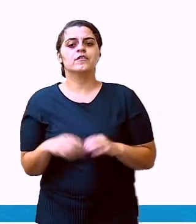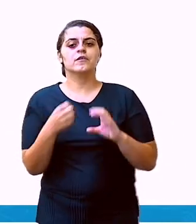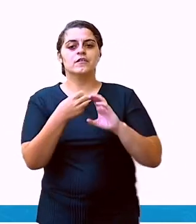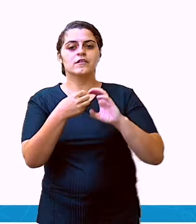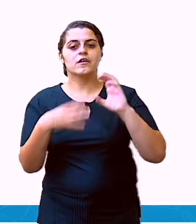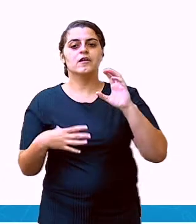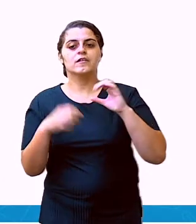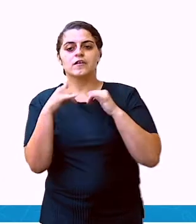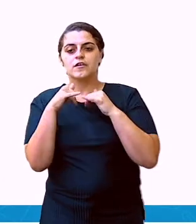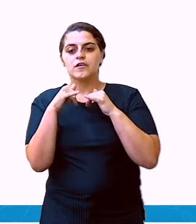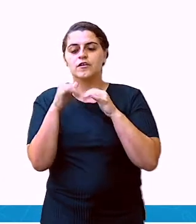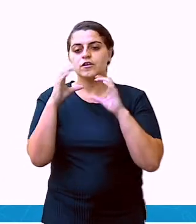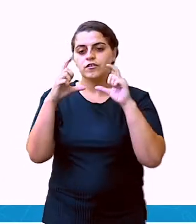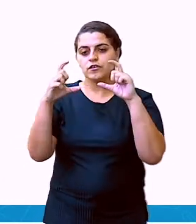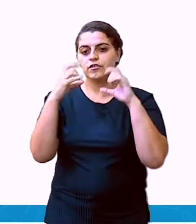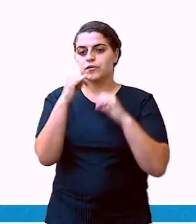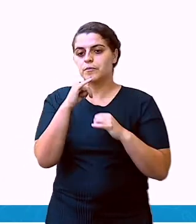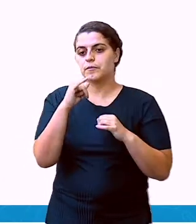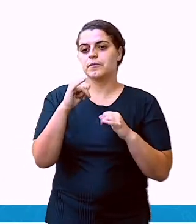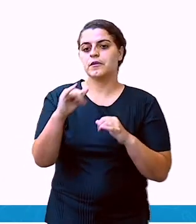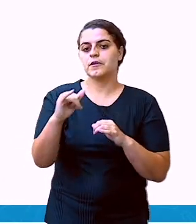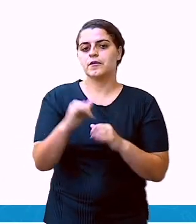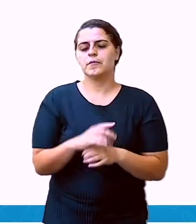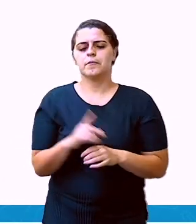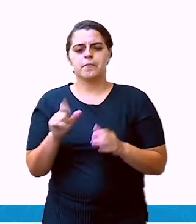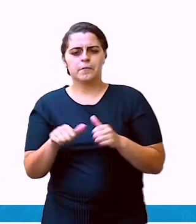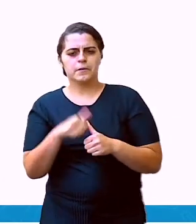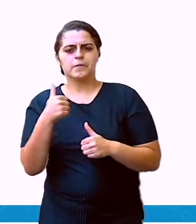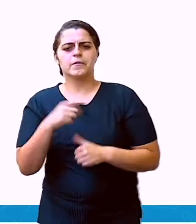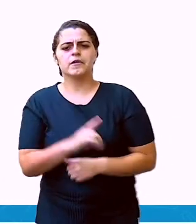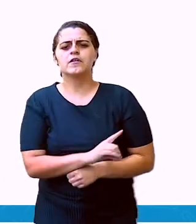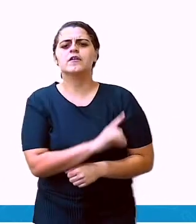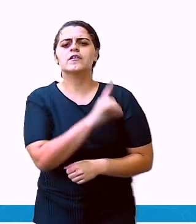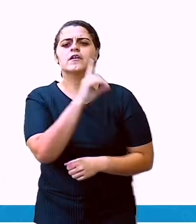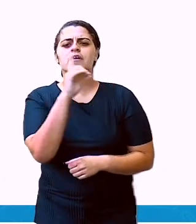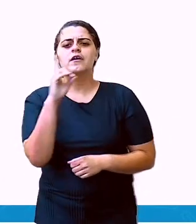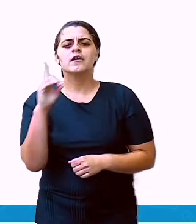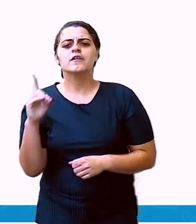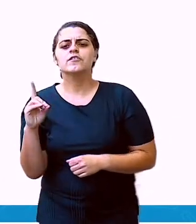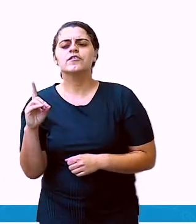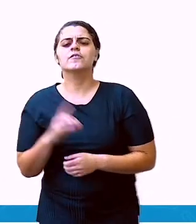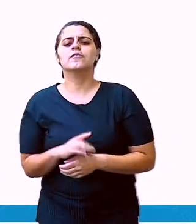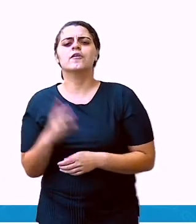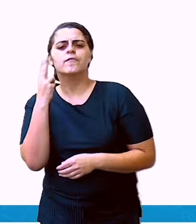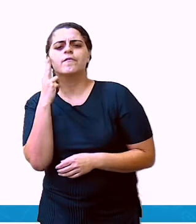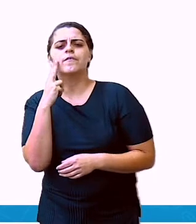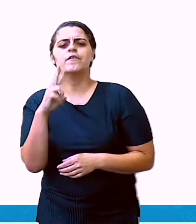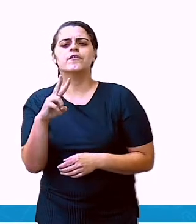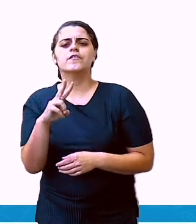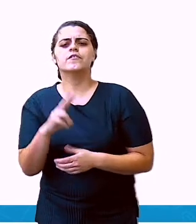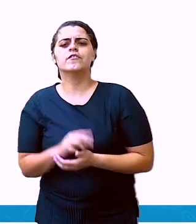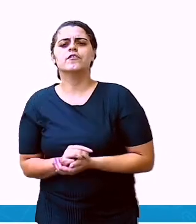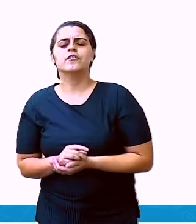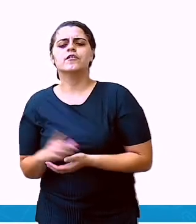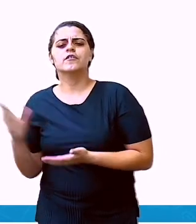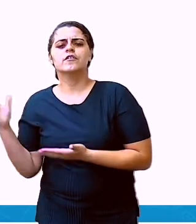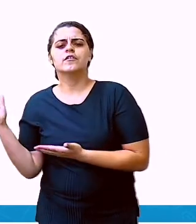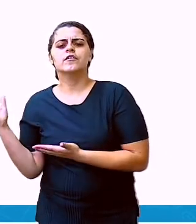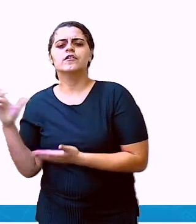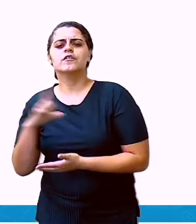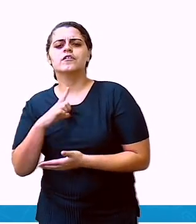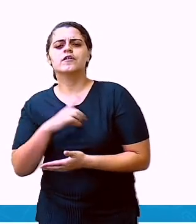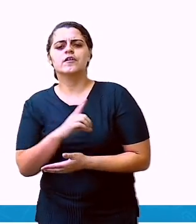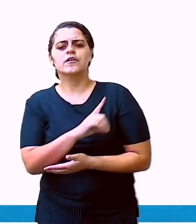de um bilhete. Primeira coisa, a data do bilhete. Observe aqui, que aqui tem uma